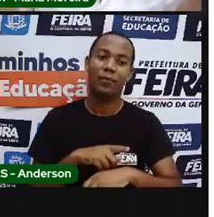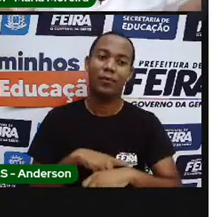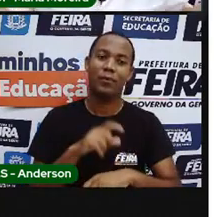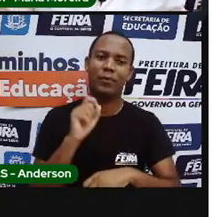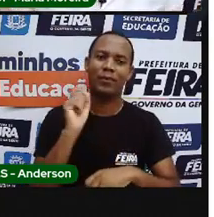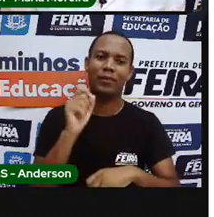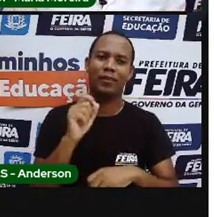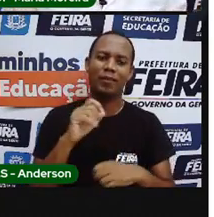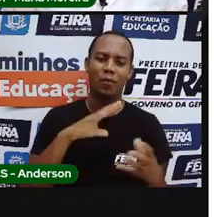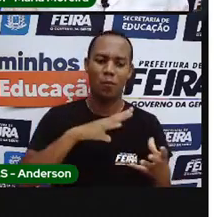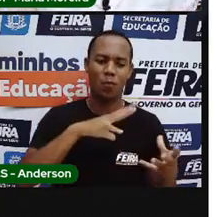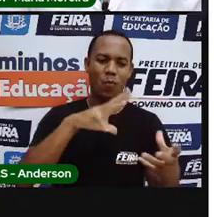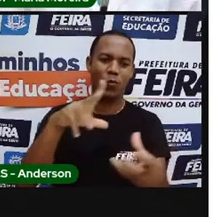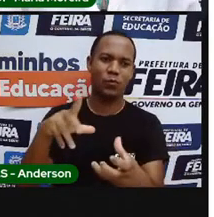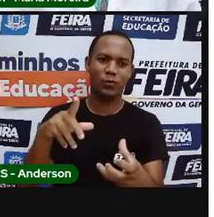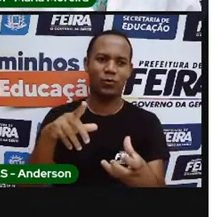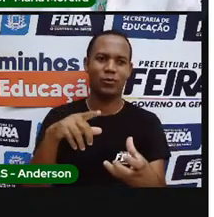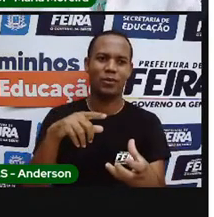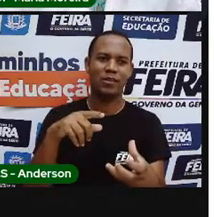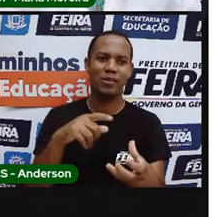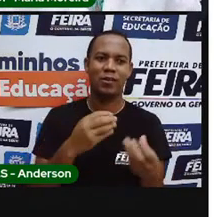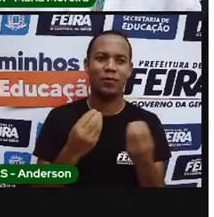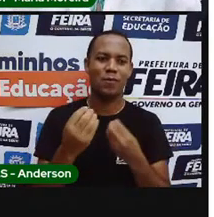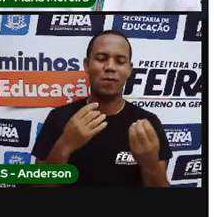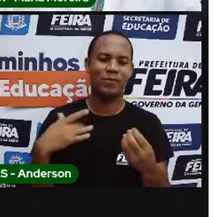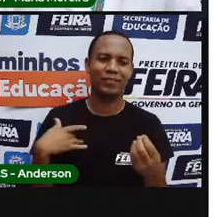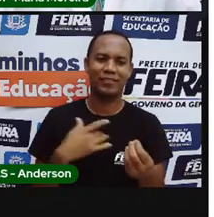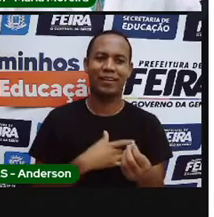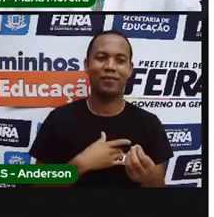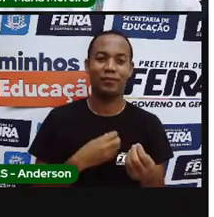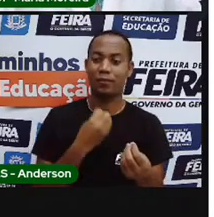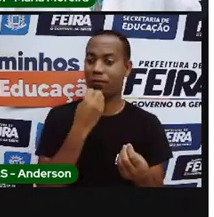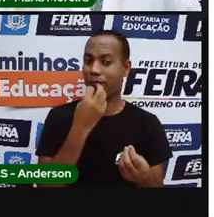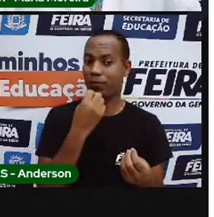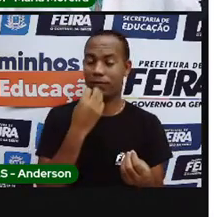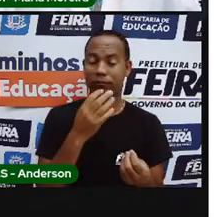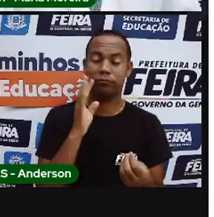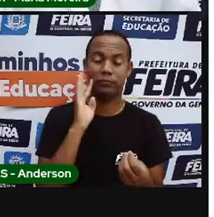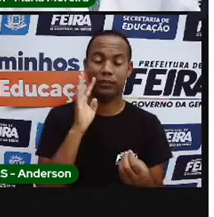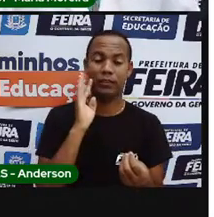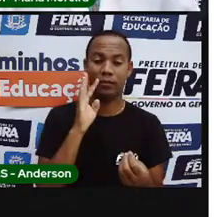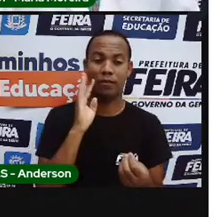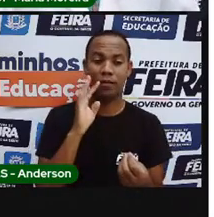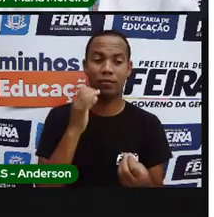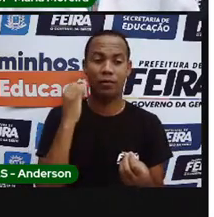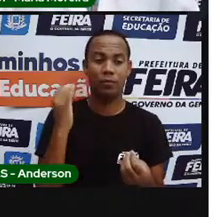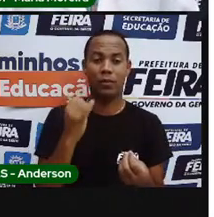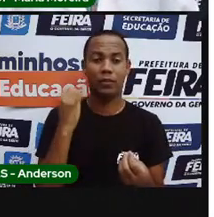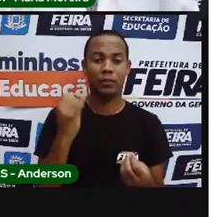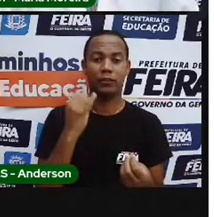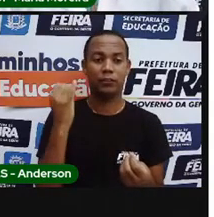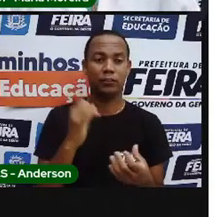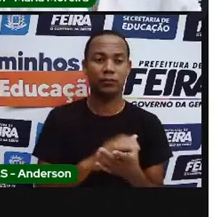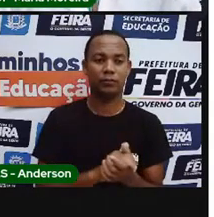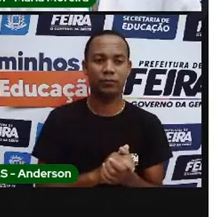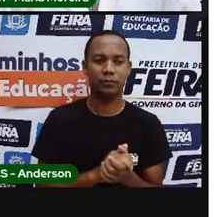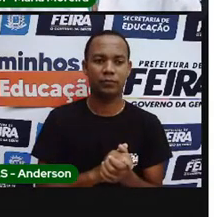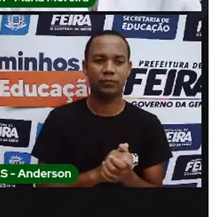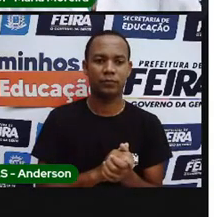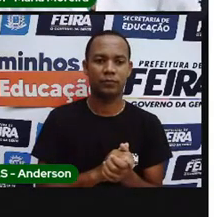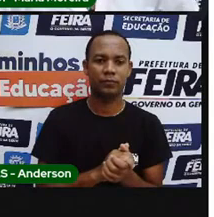o planeta Terra vai ficar aí saudável. E o que é muito, muito importante para a gente que ele se mantenha saudável, não é?